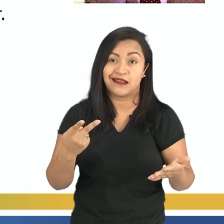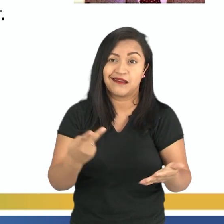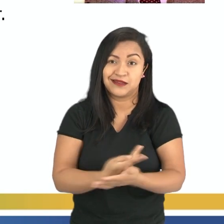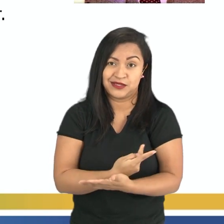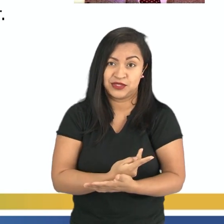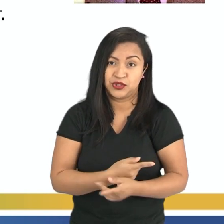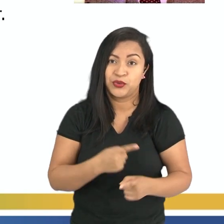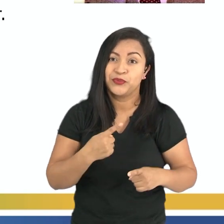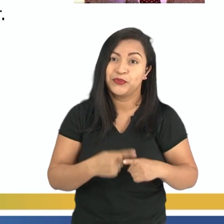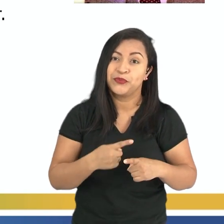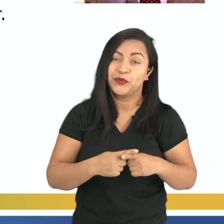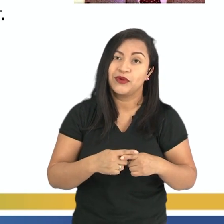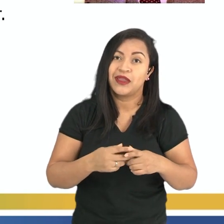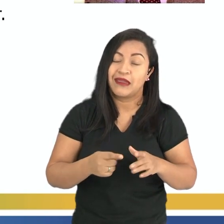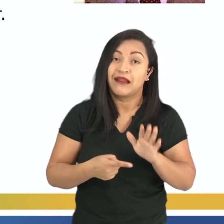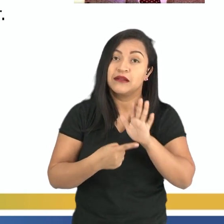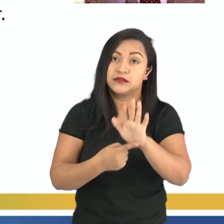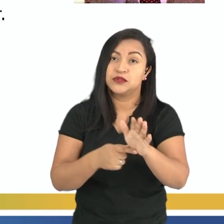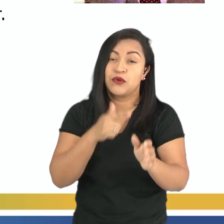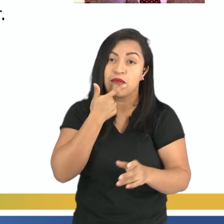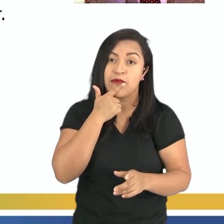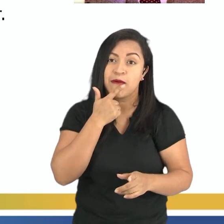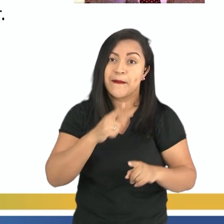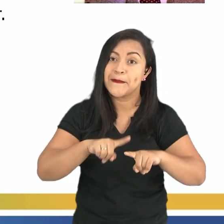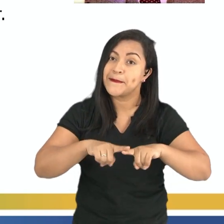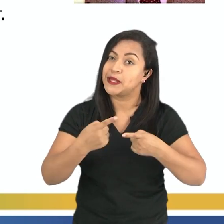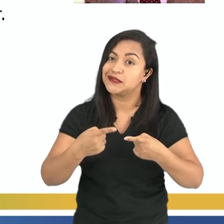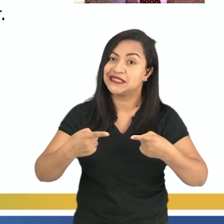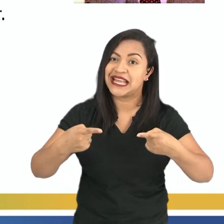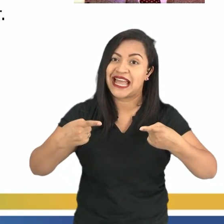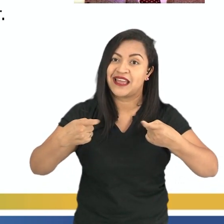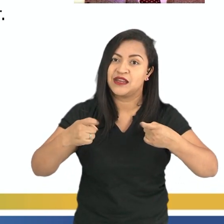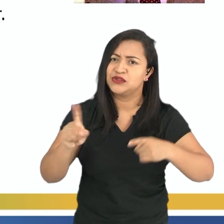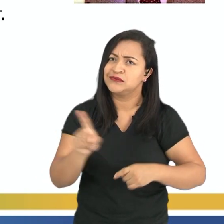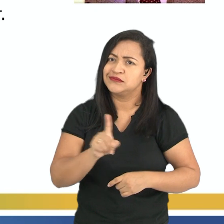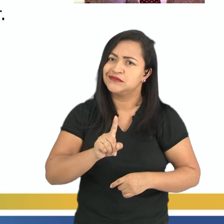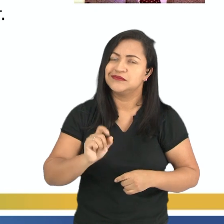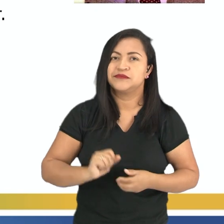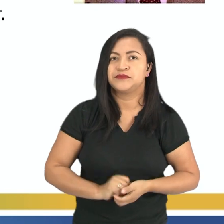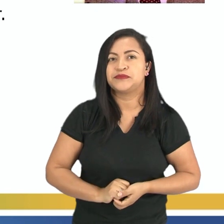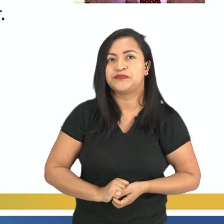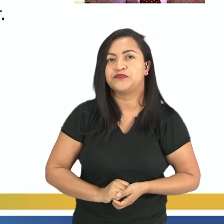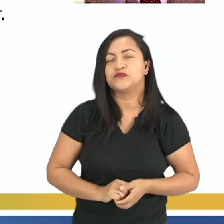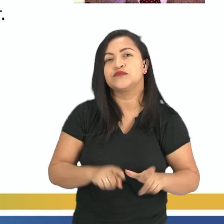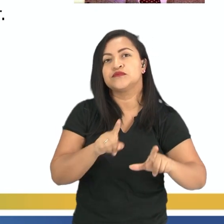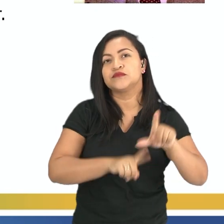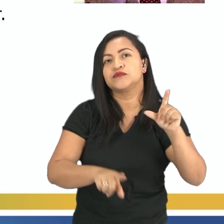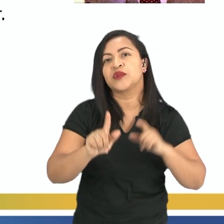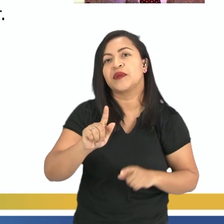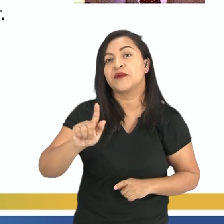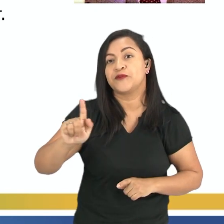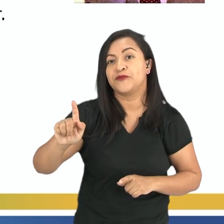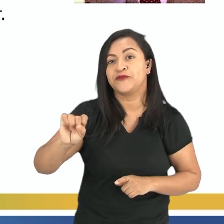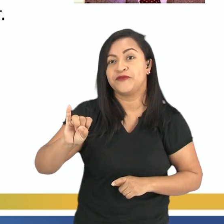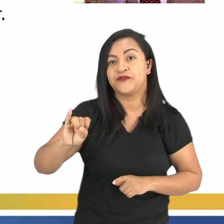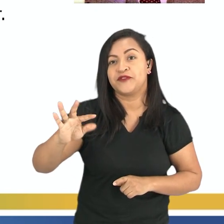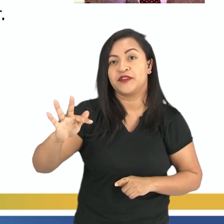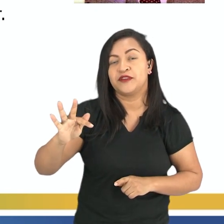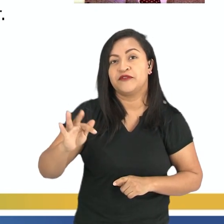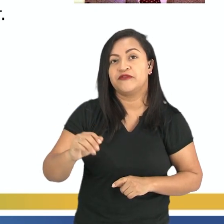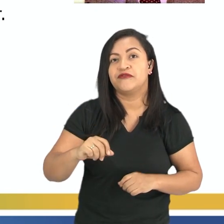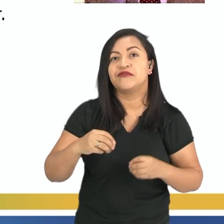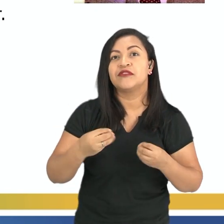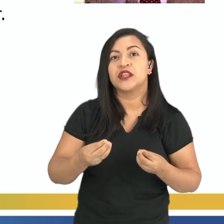traz humor, mas nesse texto ele não traz uma crítica. Letra B. Um diff. Trata-se de uma